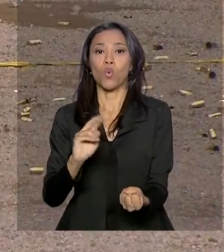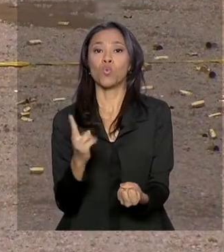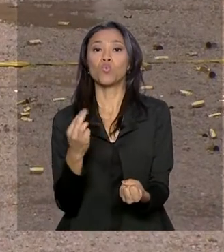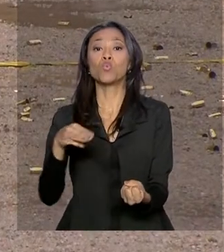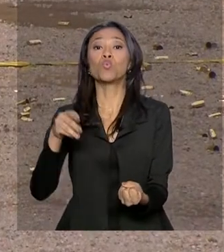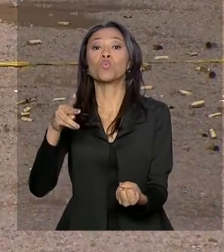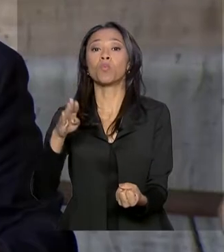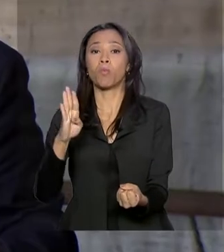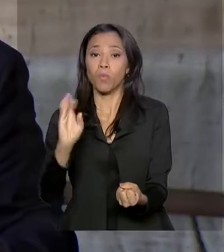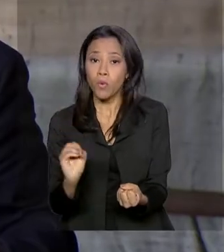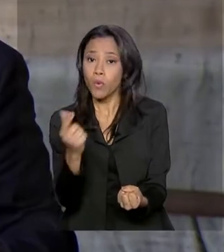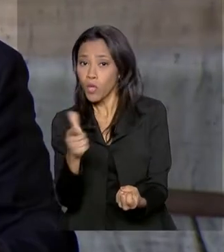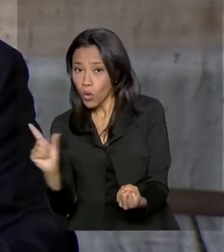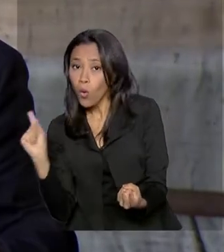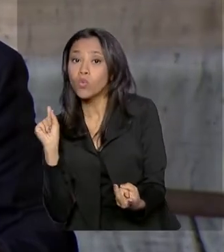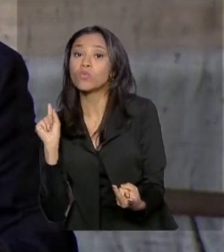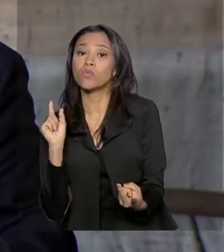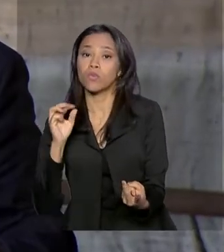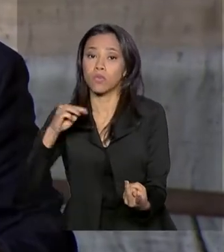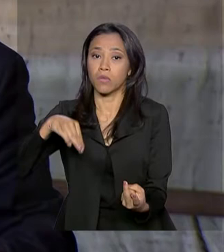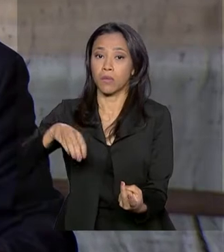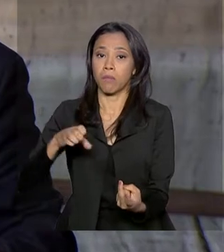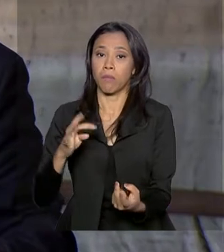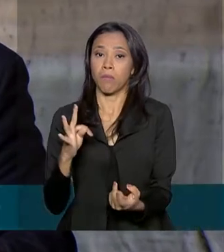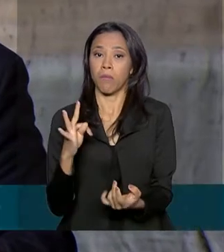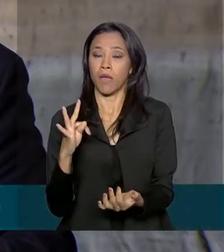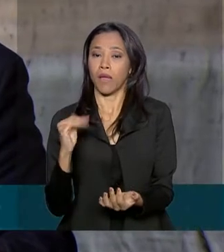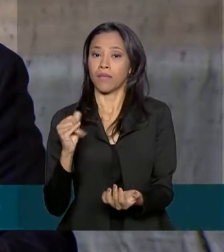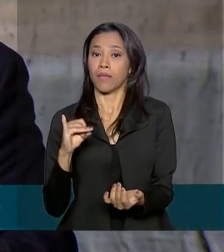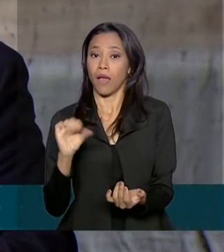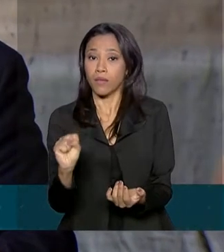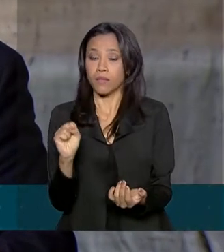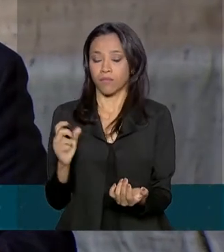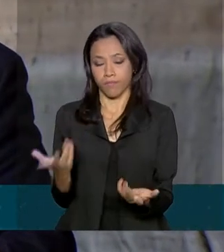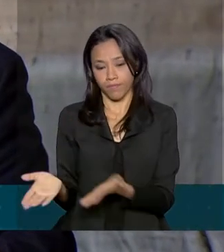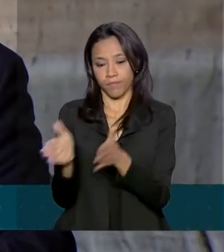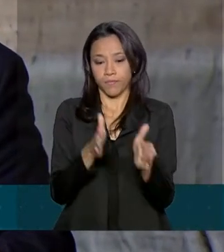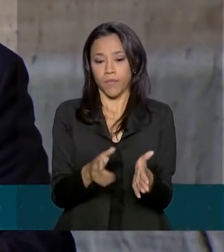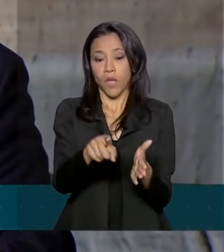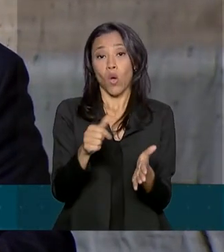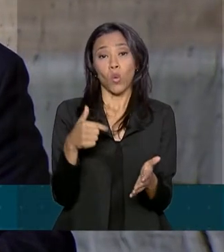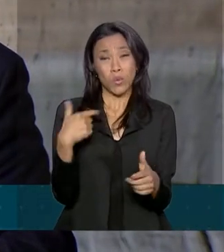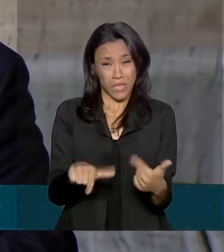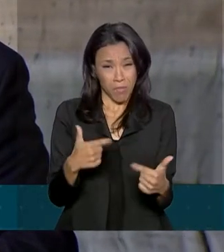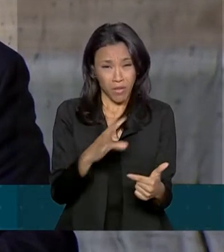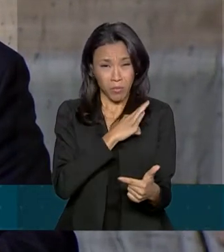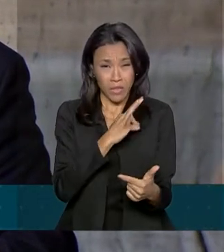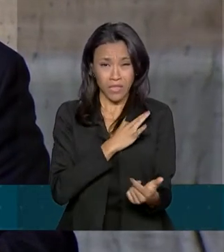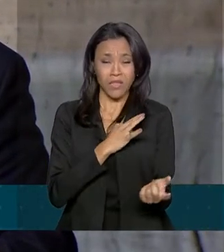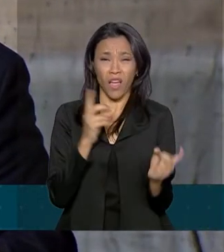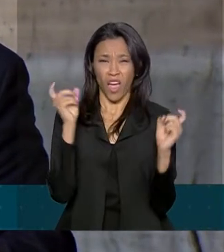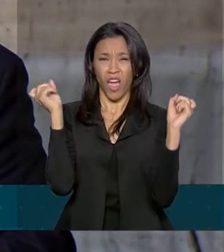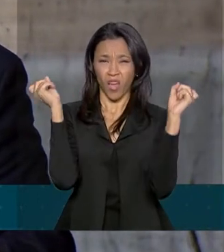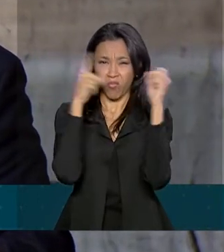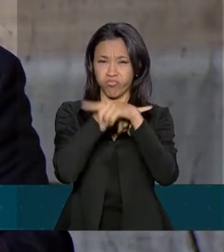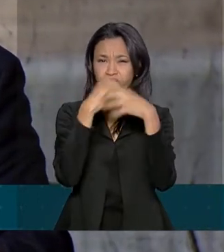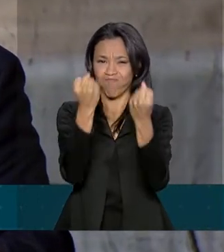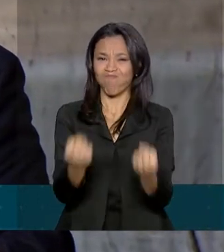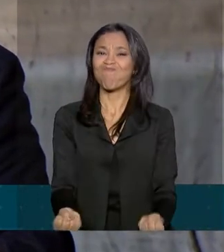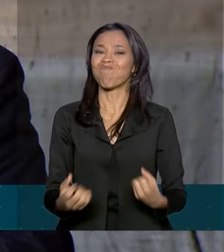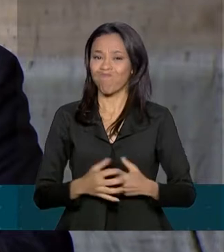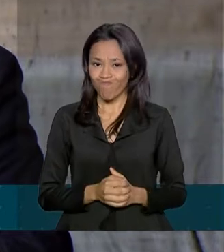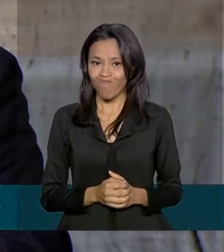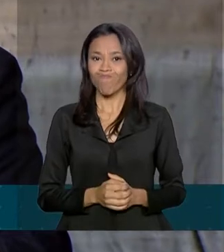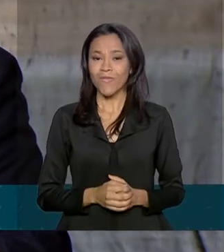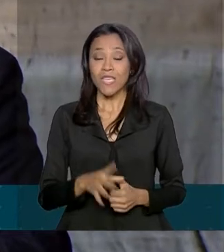metais pesados. O trabalho da polícia é um trabalho difícil, pode ser resumido naquele velho ditado policial